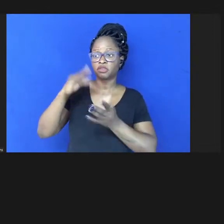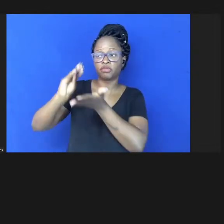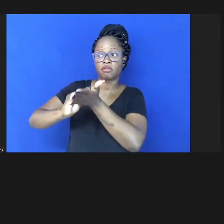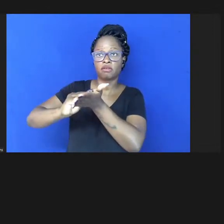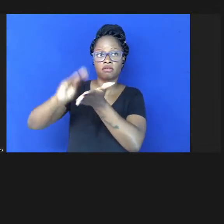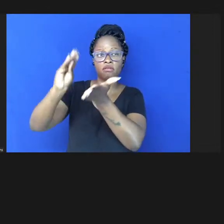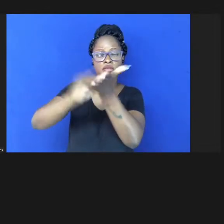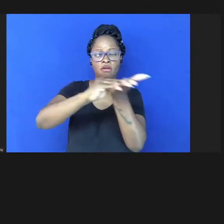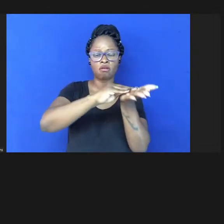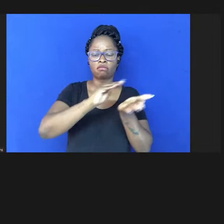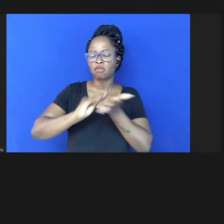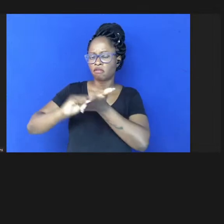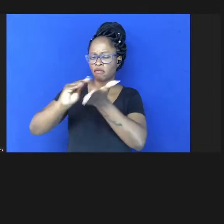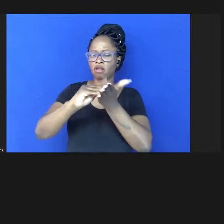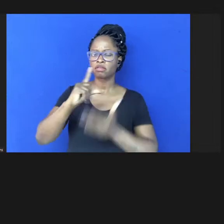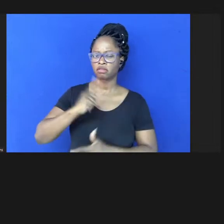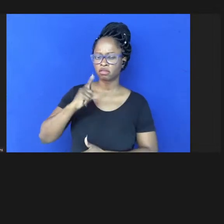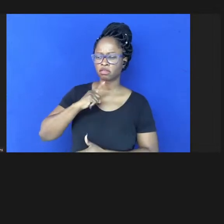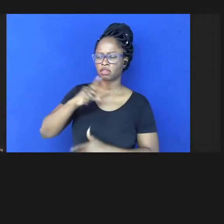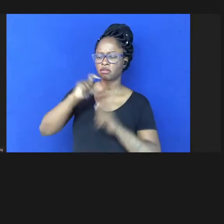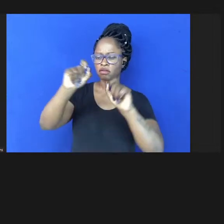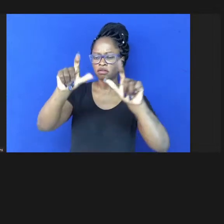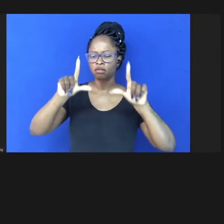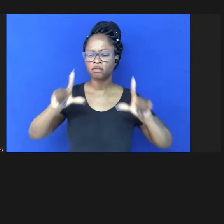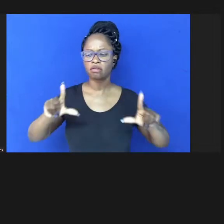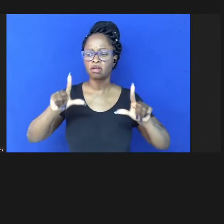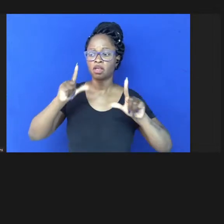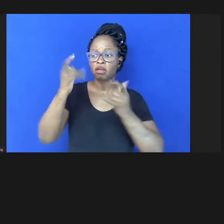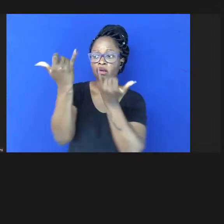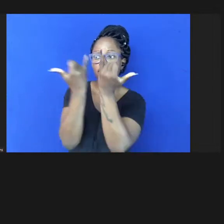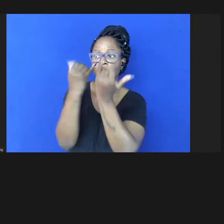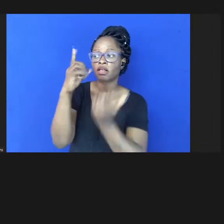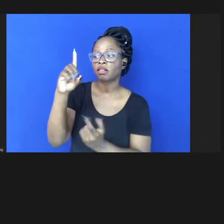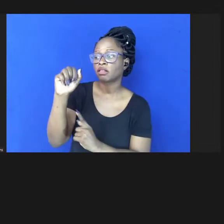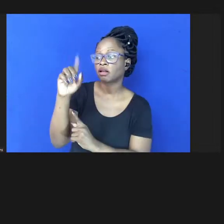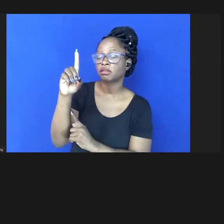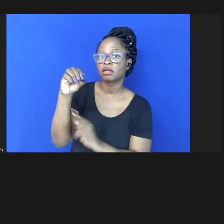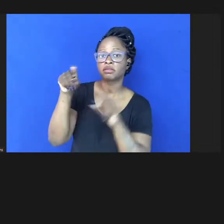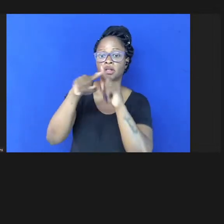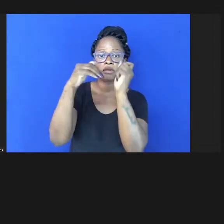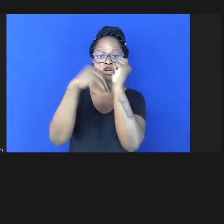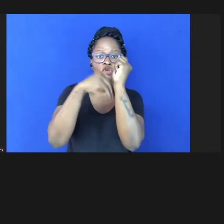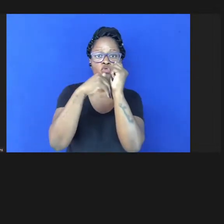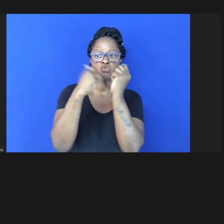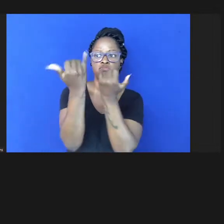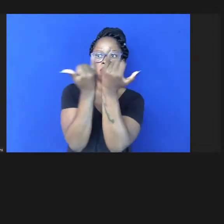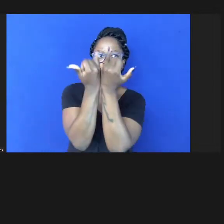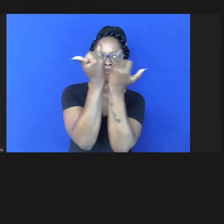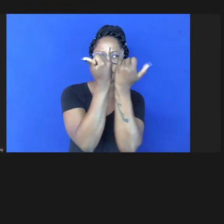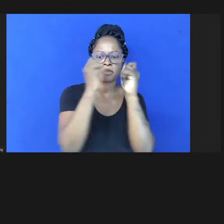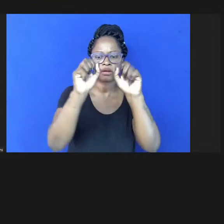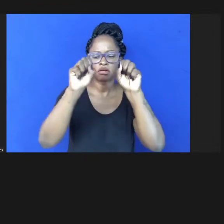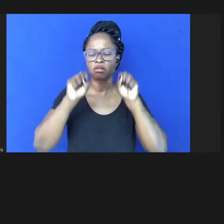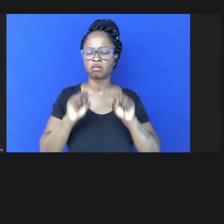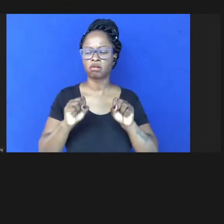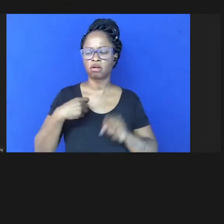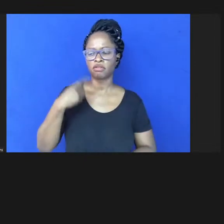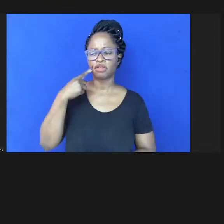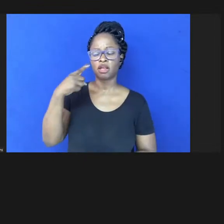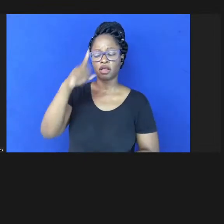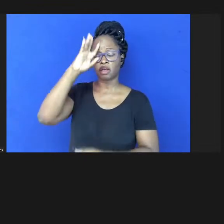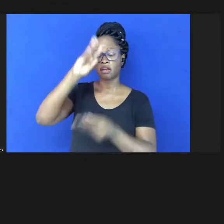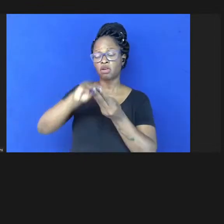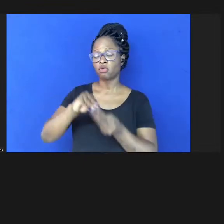de ter acesso aos dados e aos códigos ou seja é aí